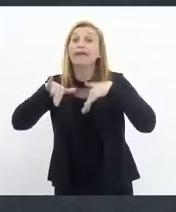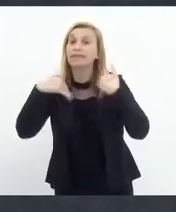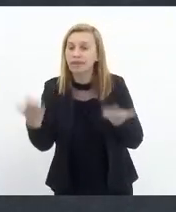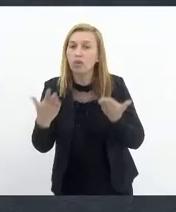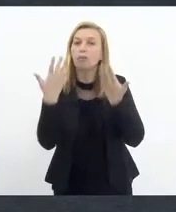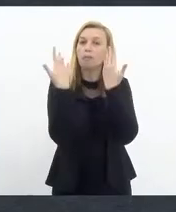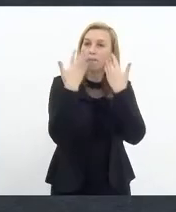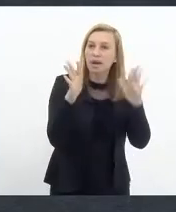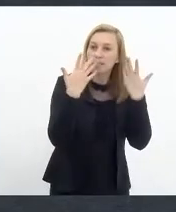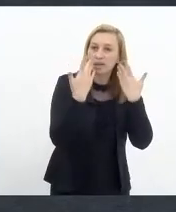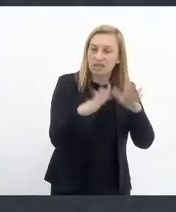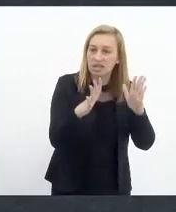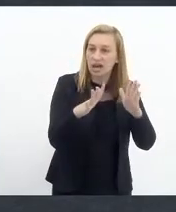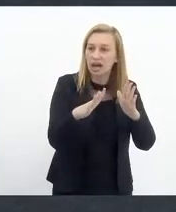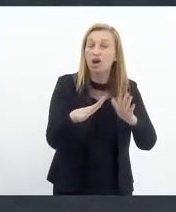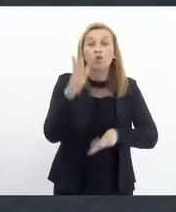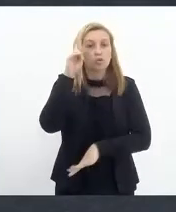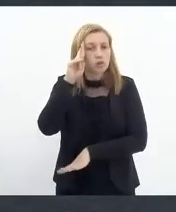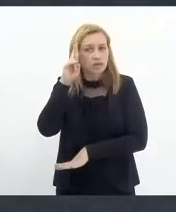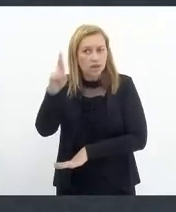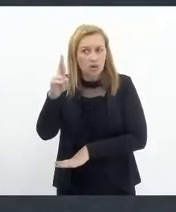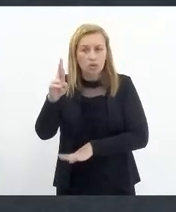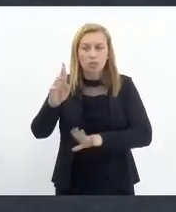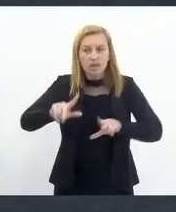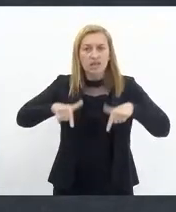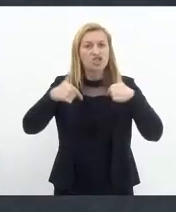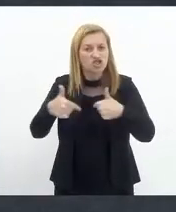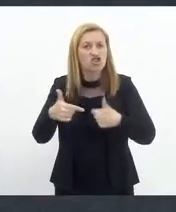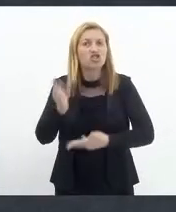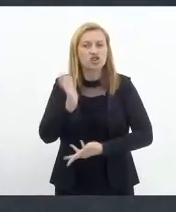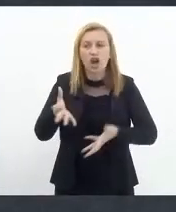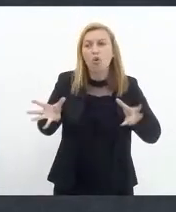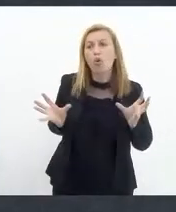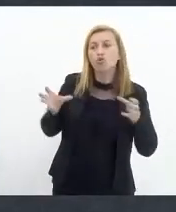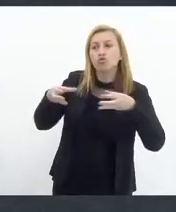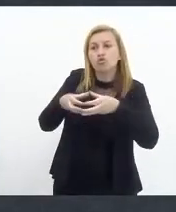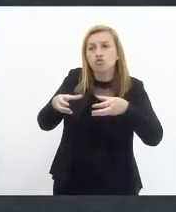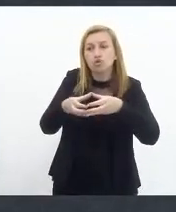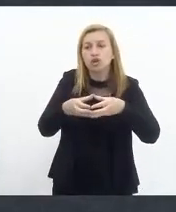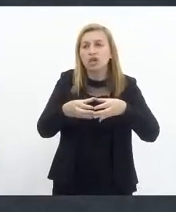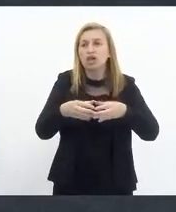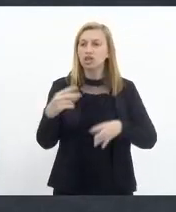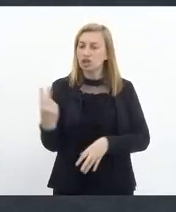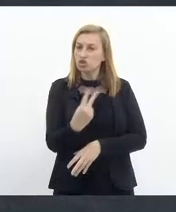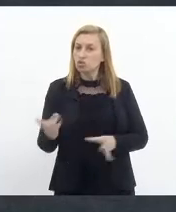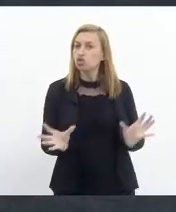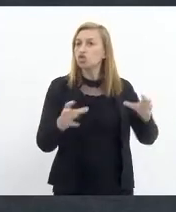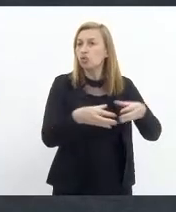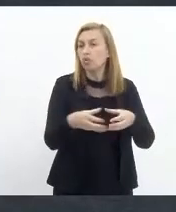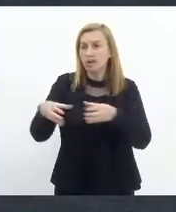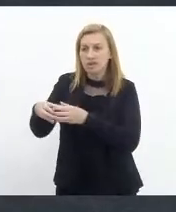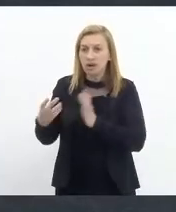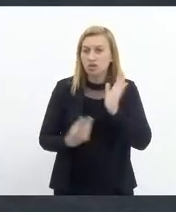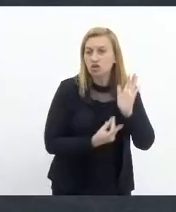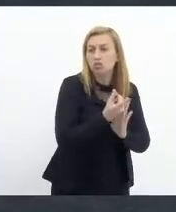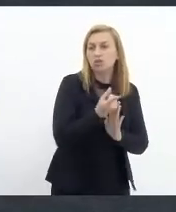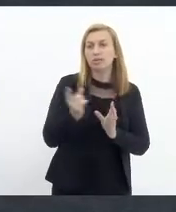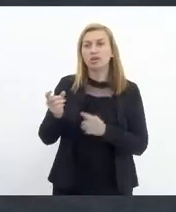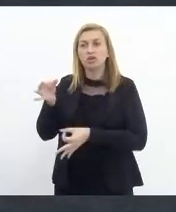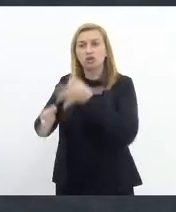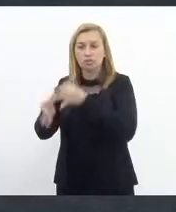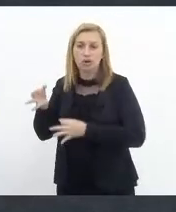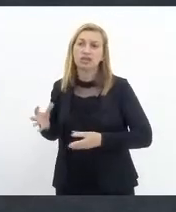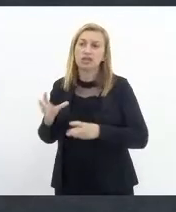parabenizar o senhor por essa ação já conjunta entre as comissões de orçamento e tributação